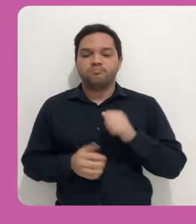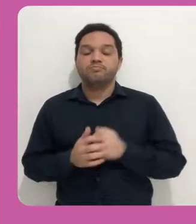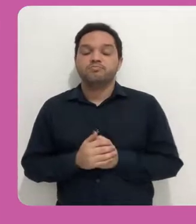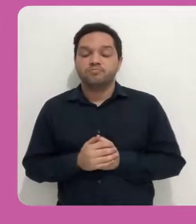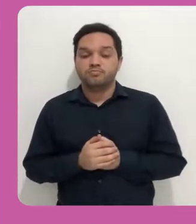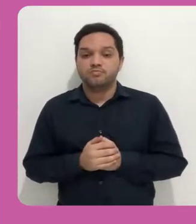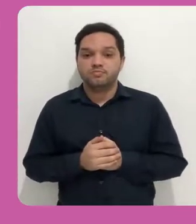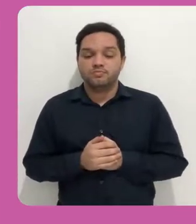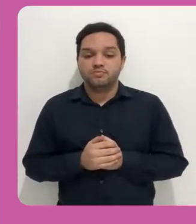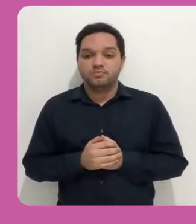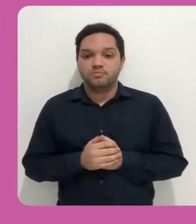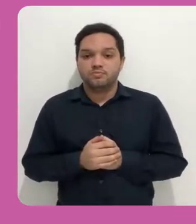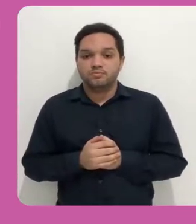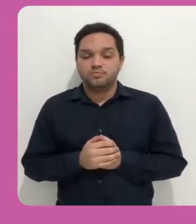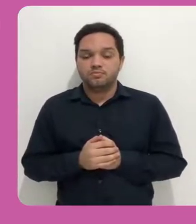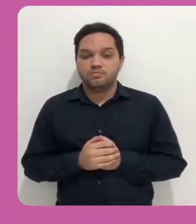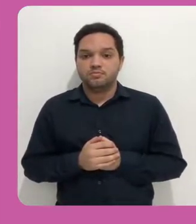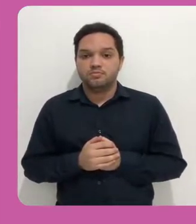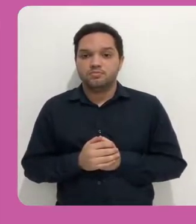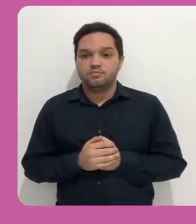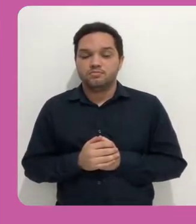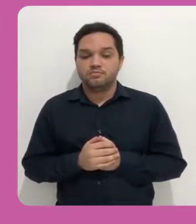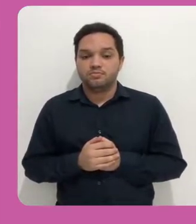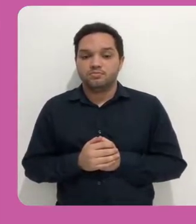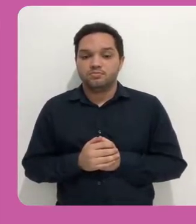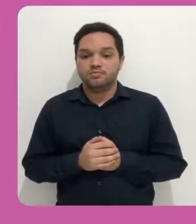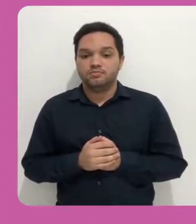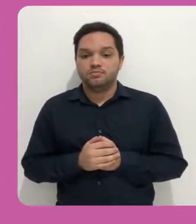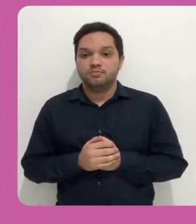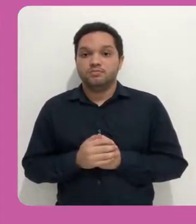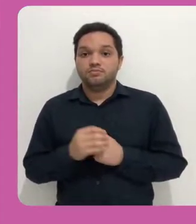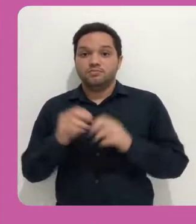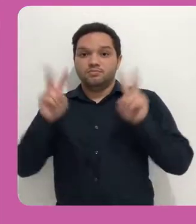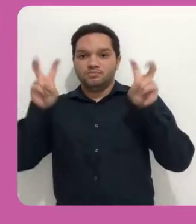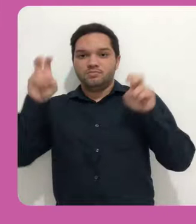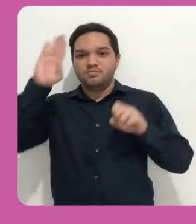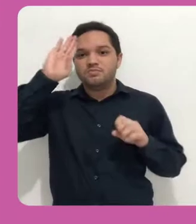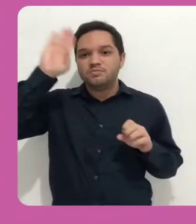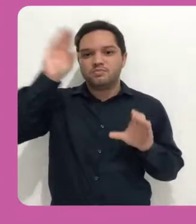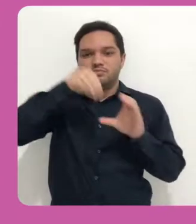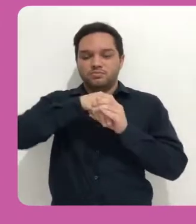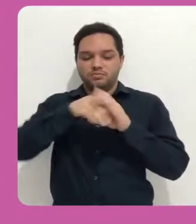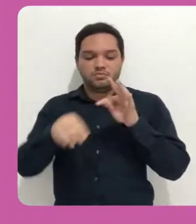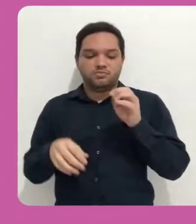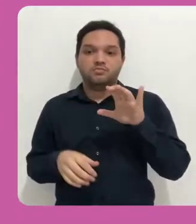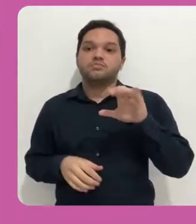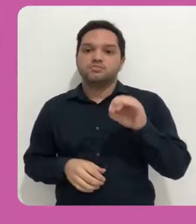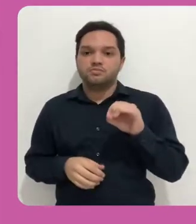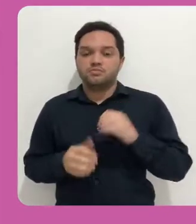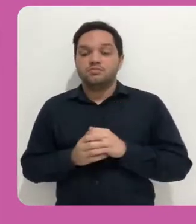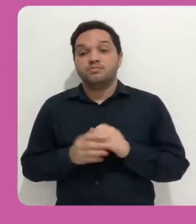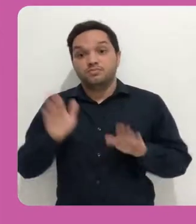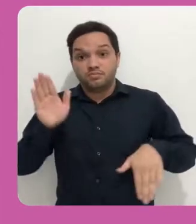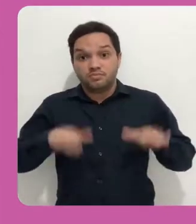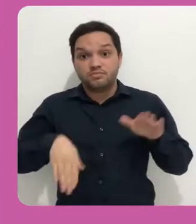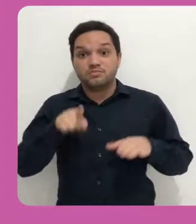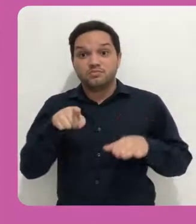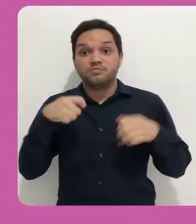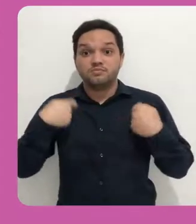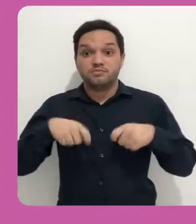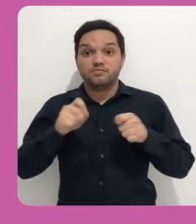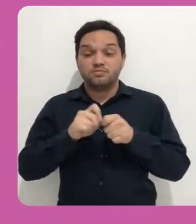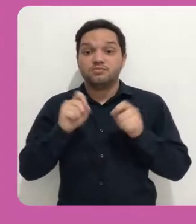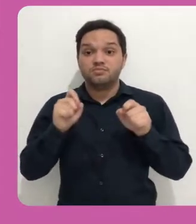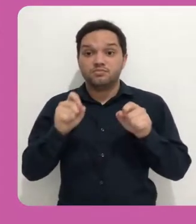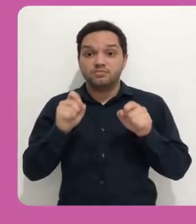Não no mesmo tópico, mas no conteúdo principal do tópico. Talvez o que você precise